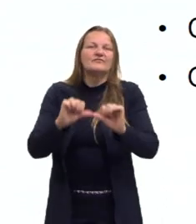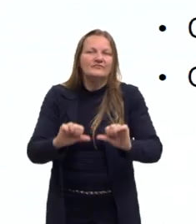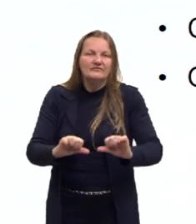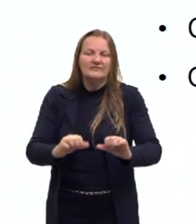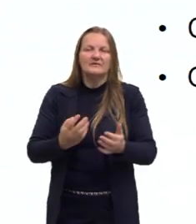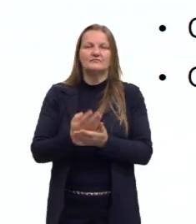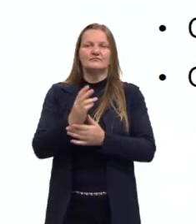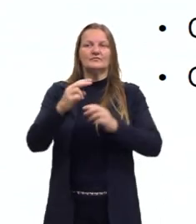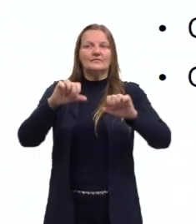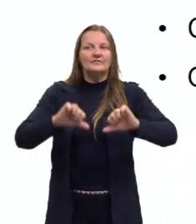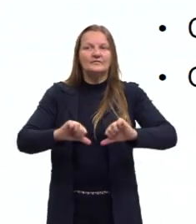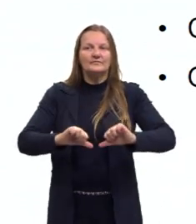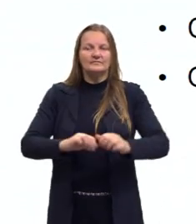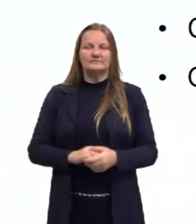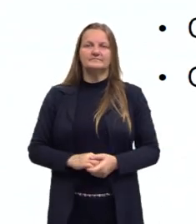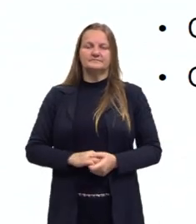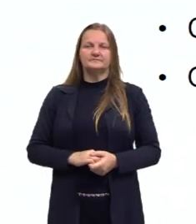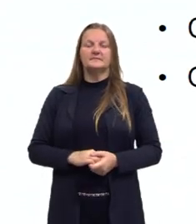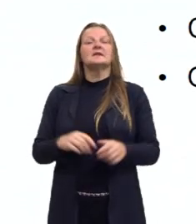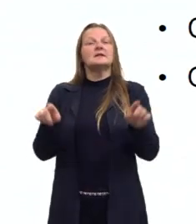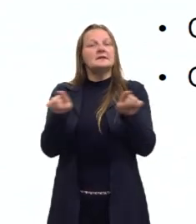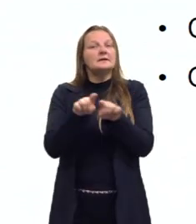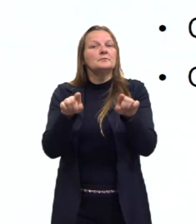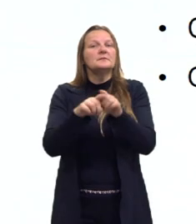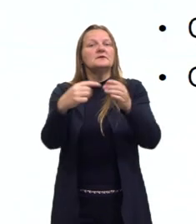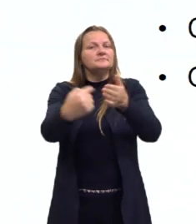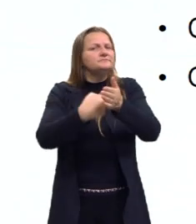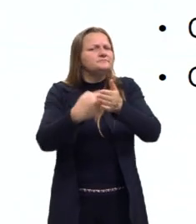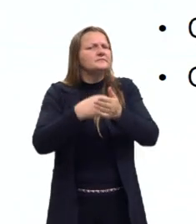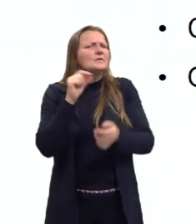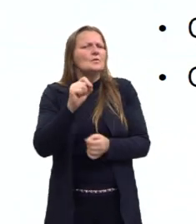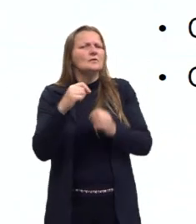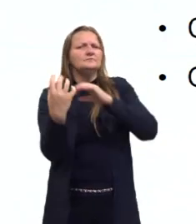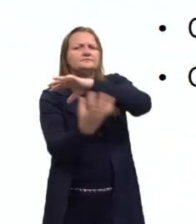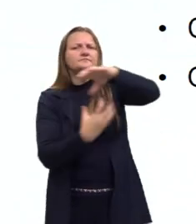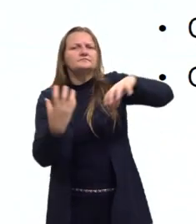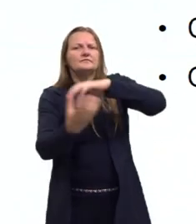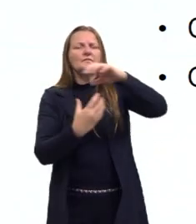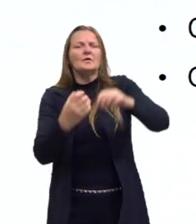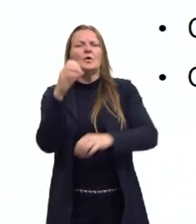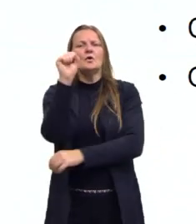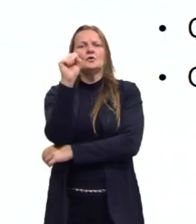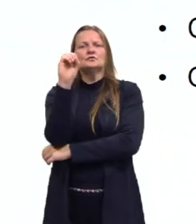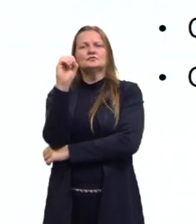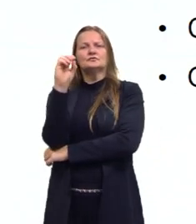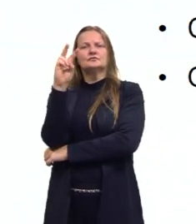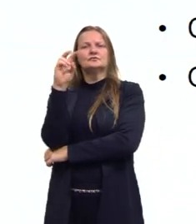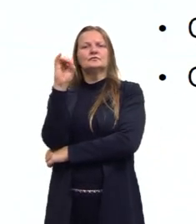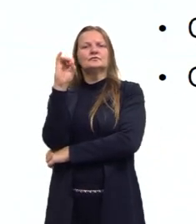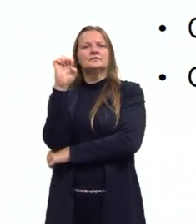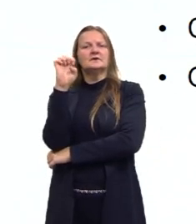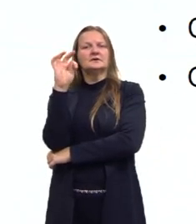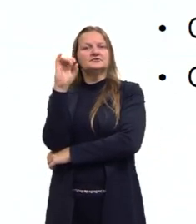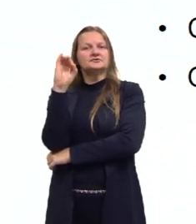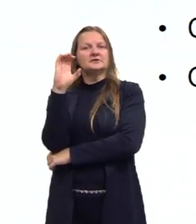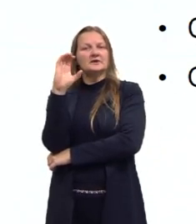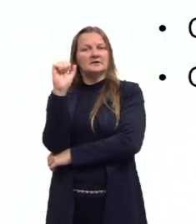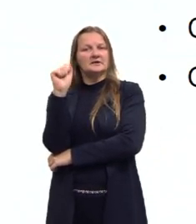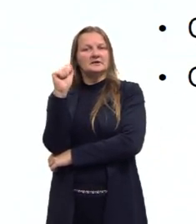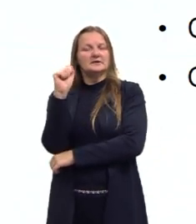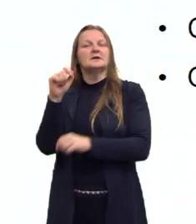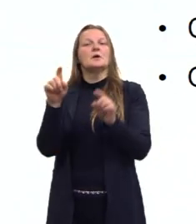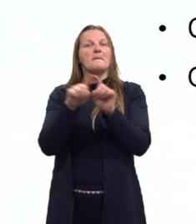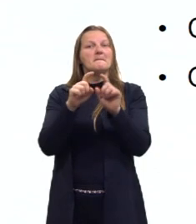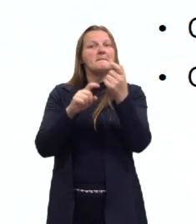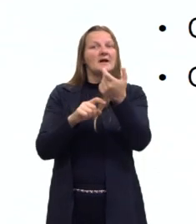permanente. E a gente vai se perguntar também o que foi a Revolução Soviética. A Revolução Russa também pode ser chamada